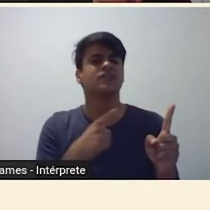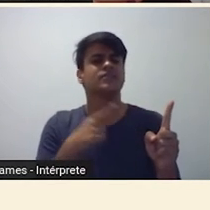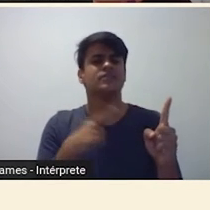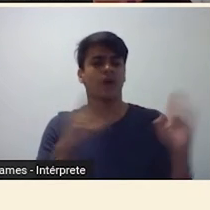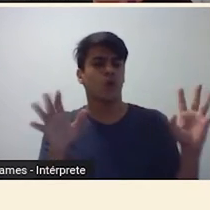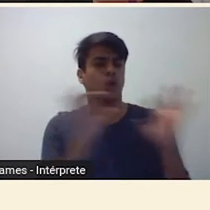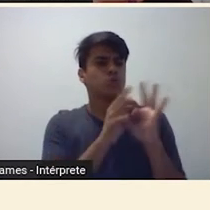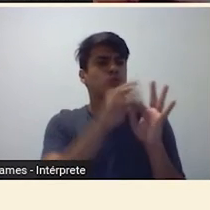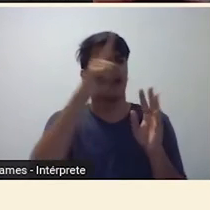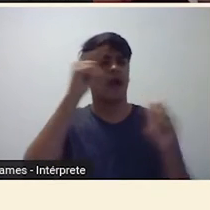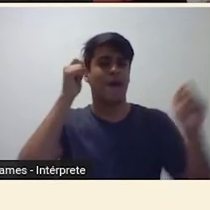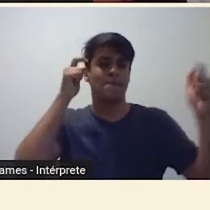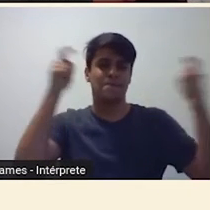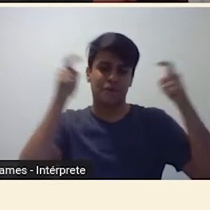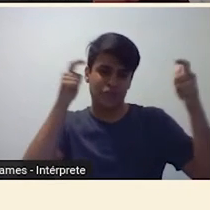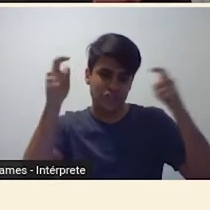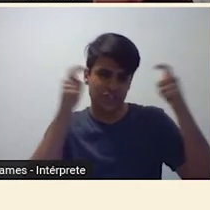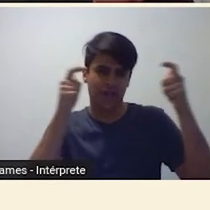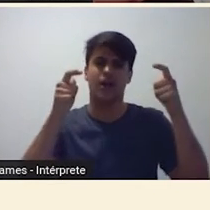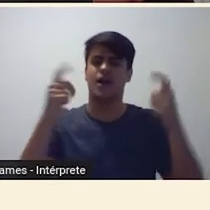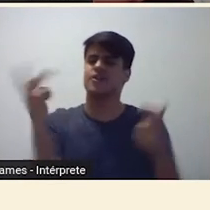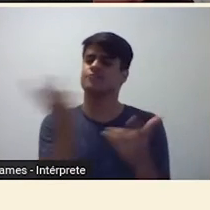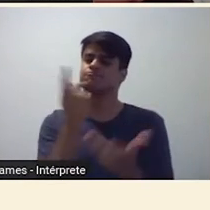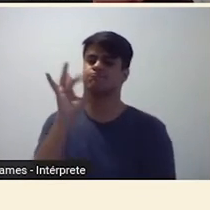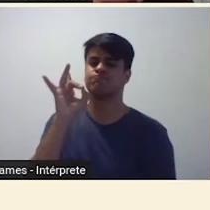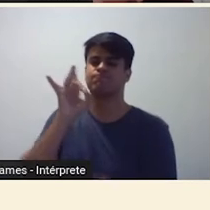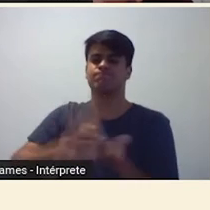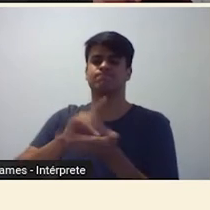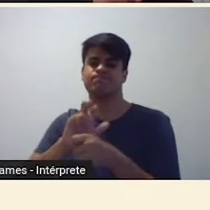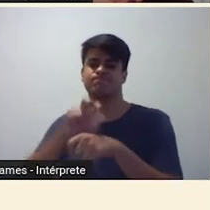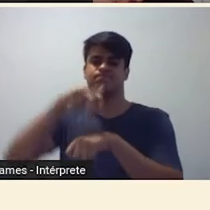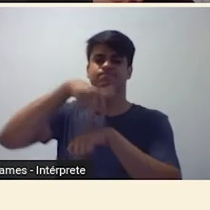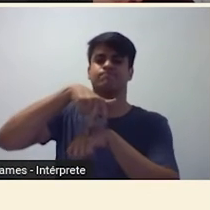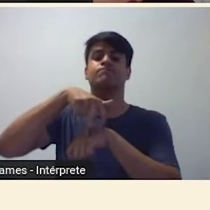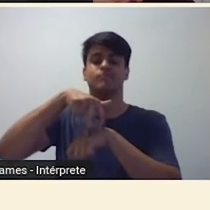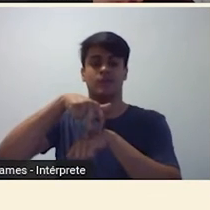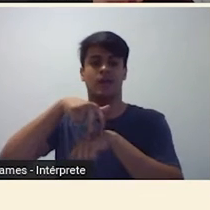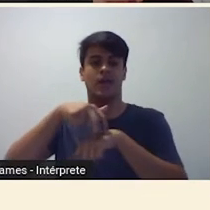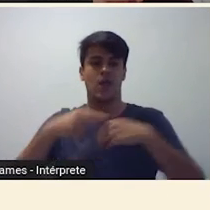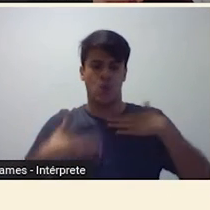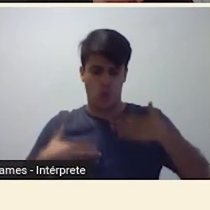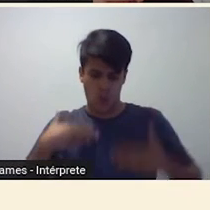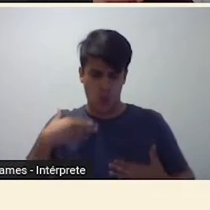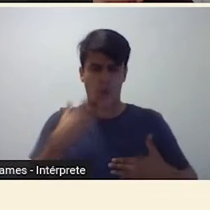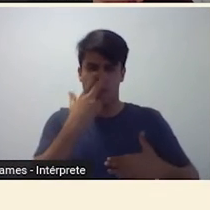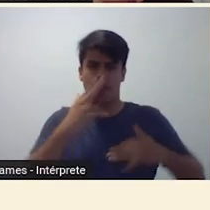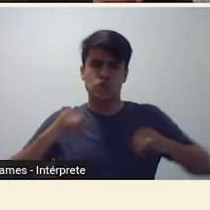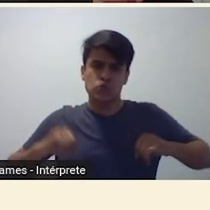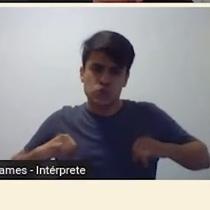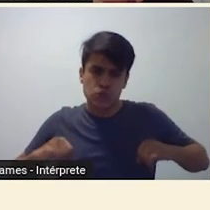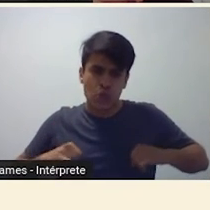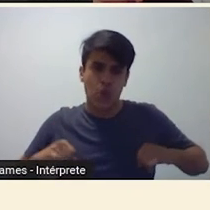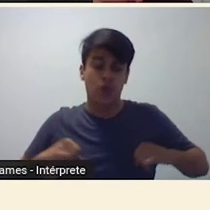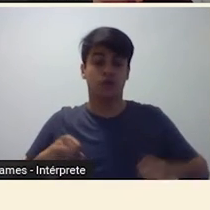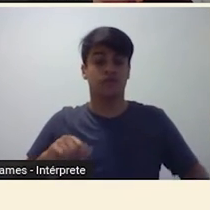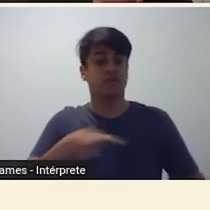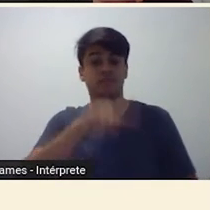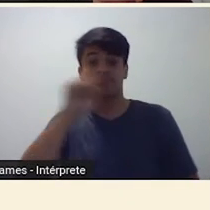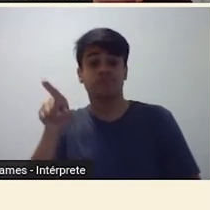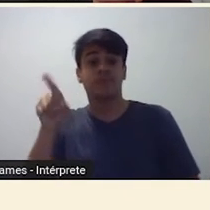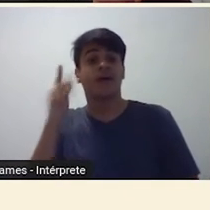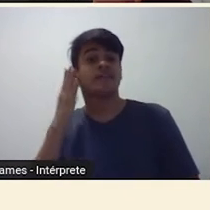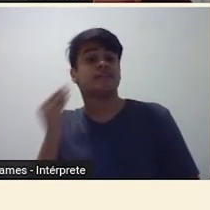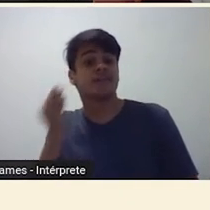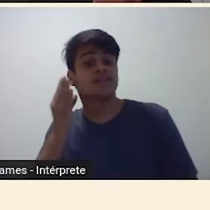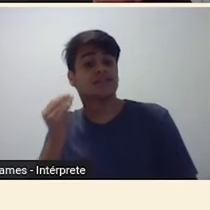mexicana, à autenticidade, enfim, de uma cultura mexicana, a um corpo que sofre, a Tarsila está sempre associada